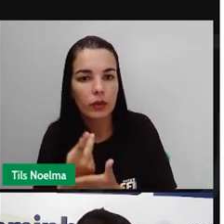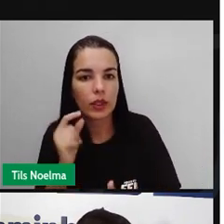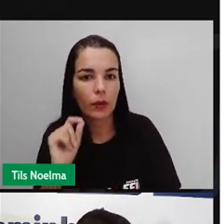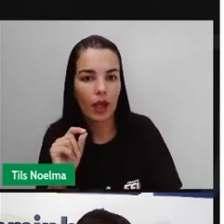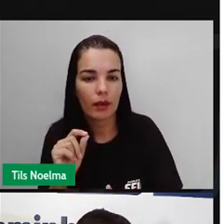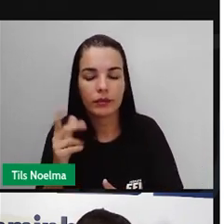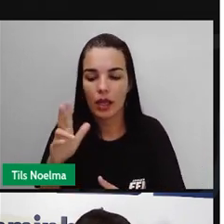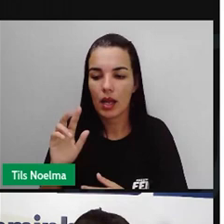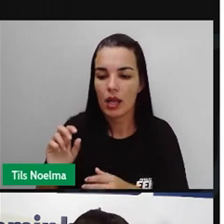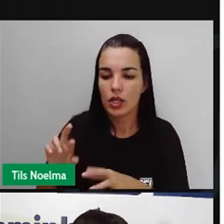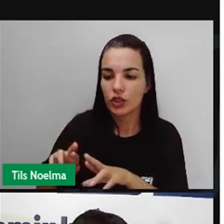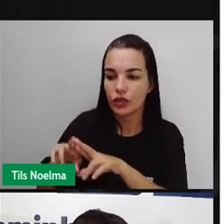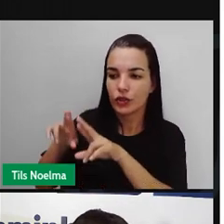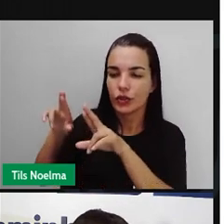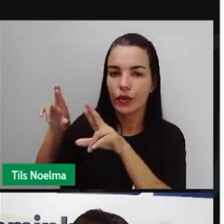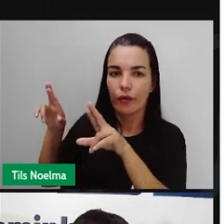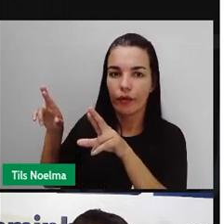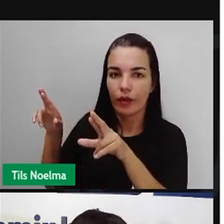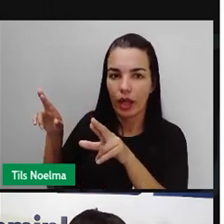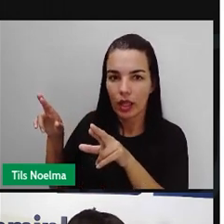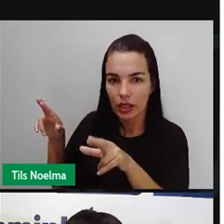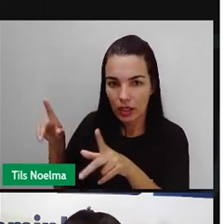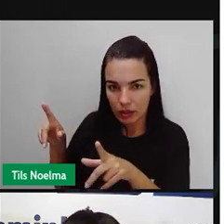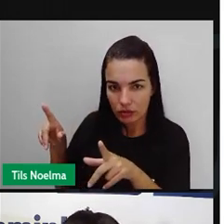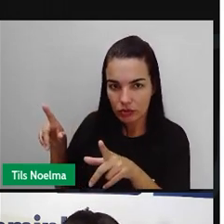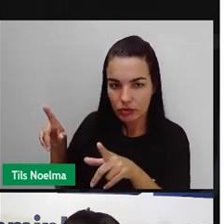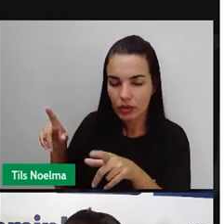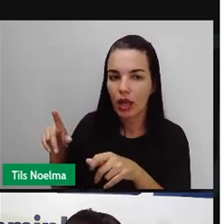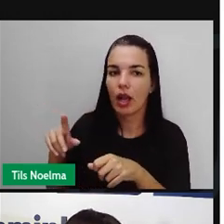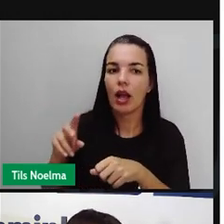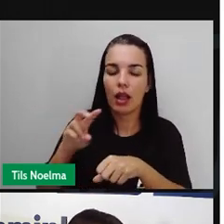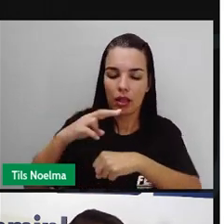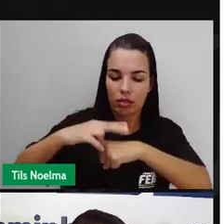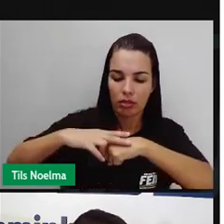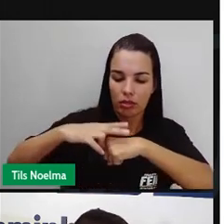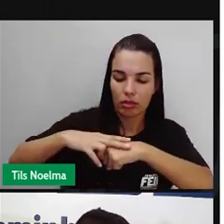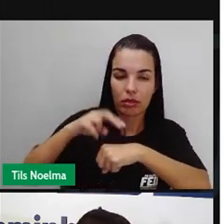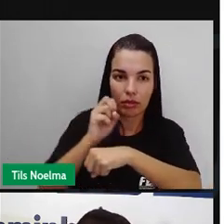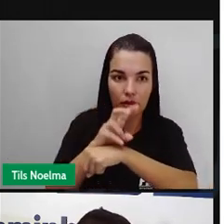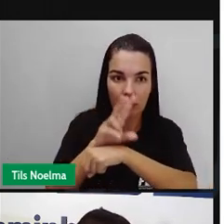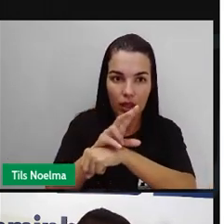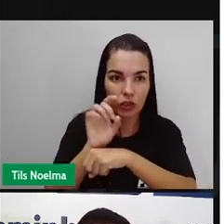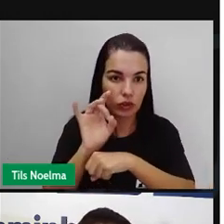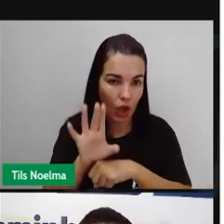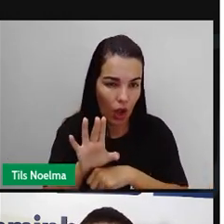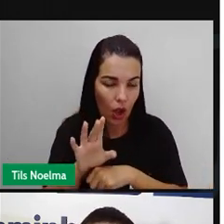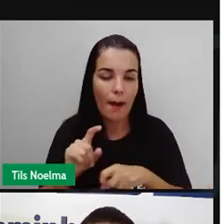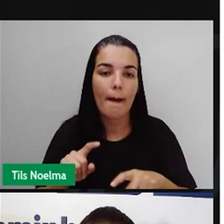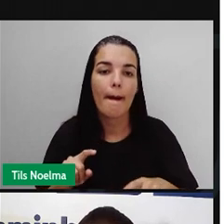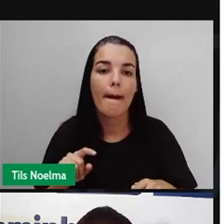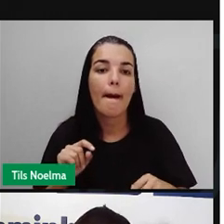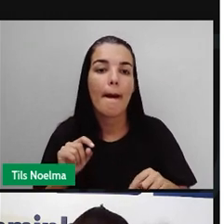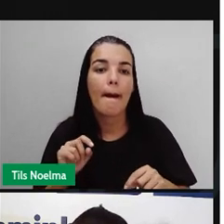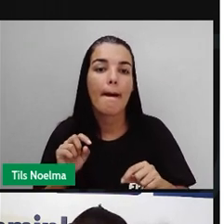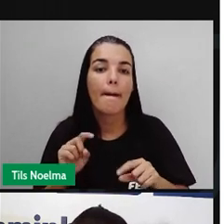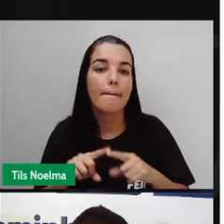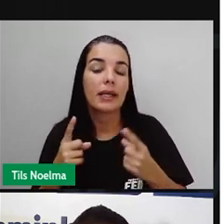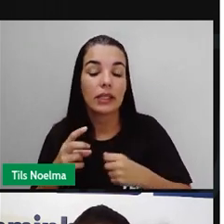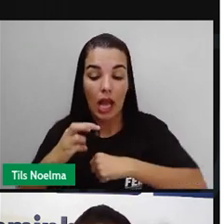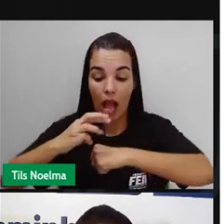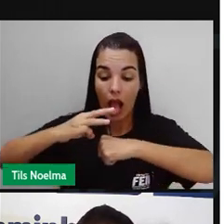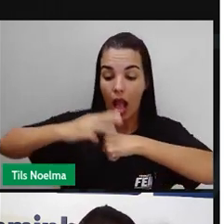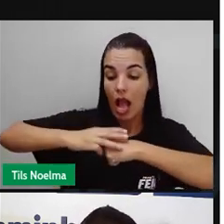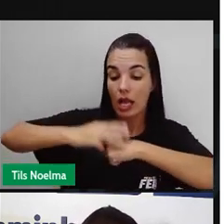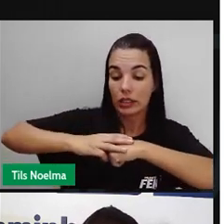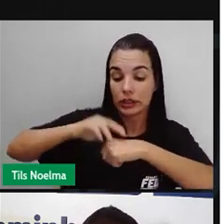contrário da dengue, que é transmitida apenas a partir da picada do mosquito Aedes aegypti, a zika,